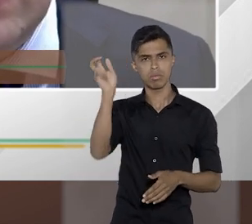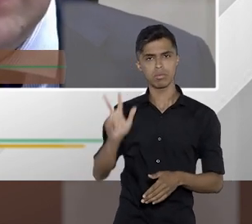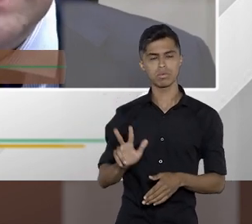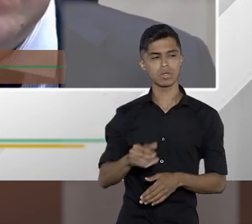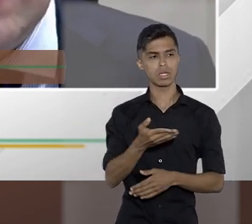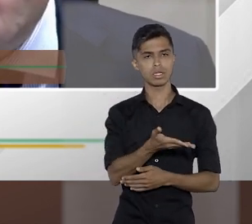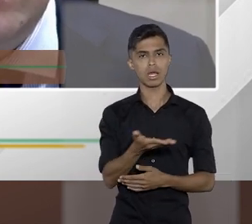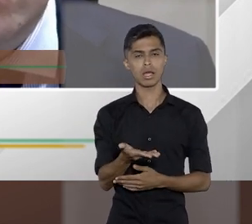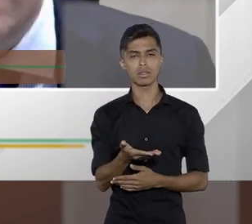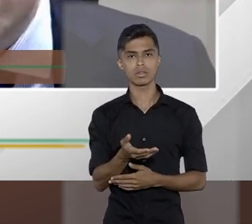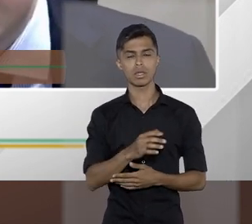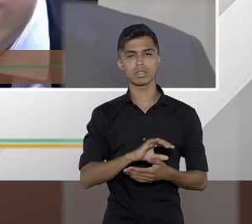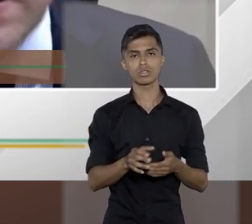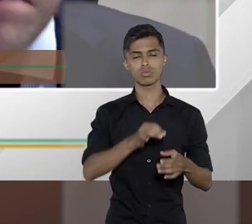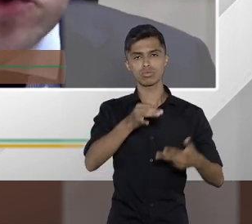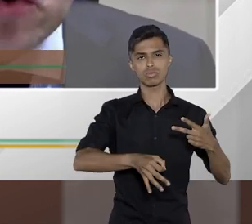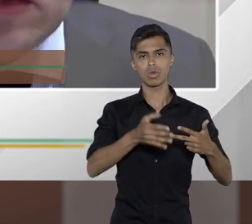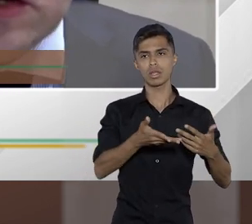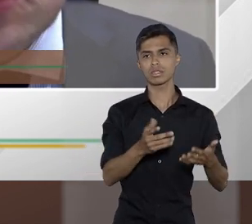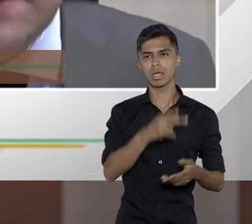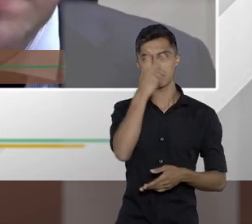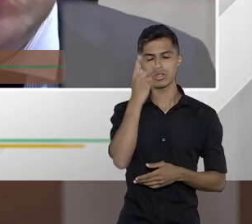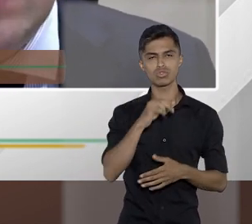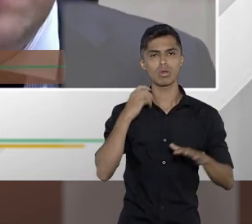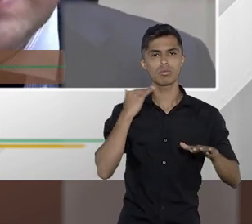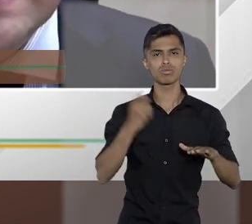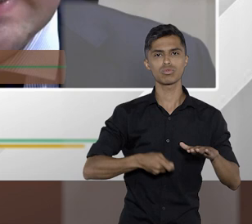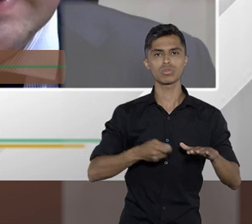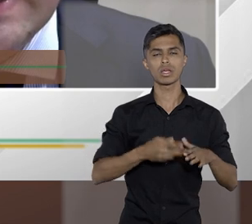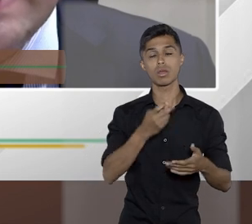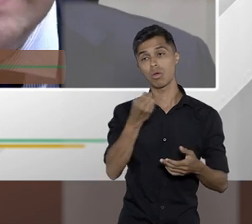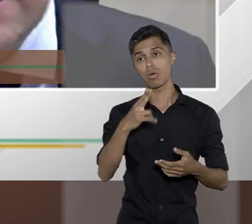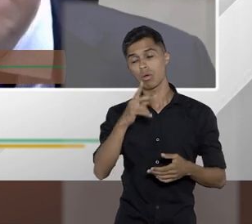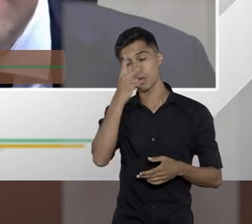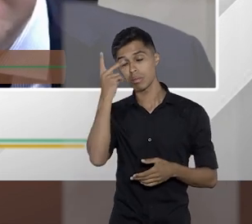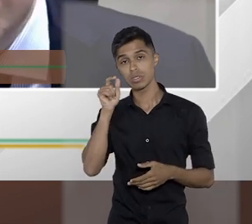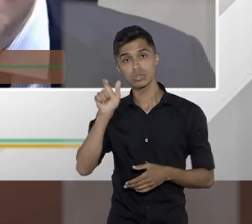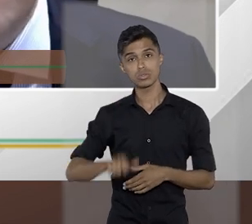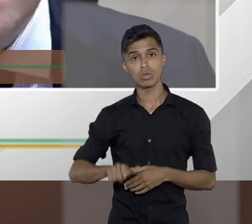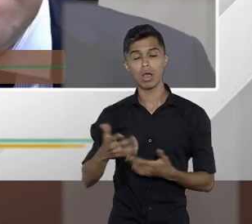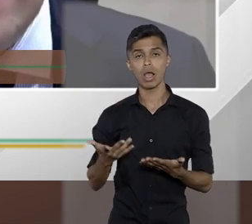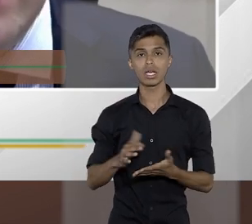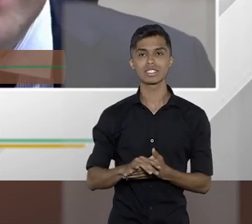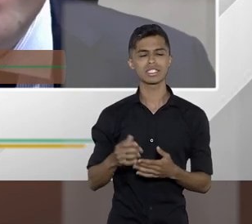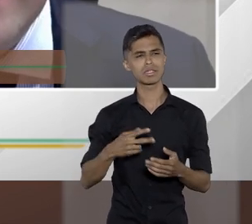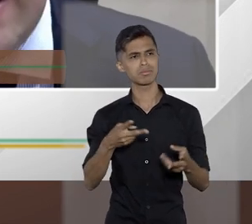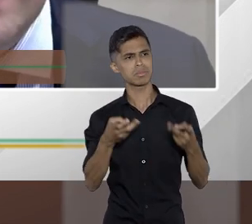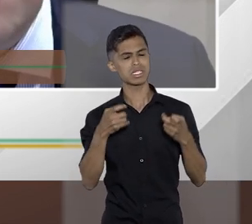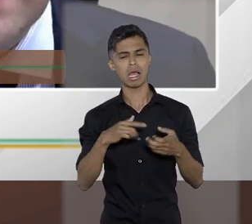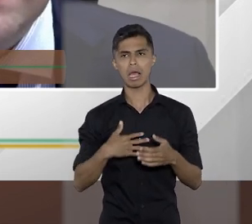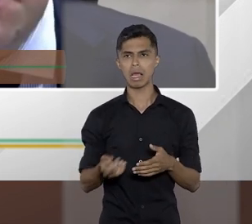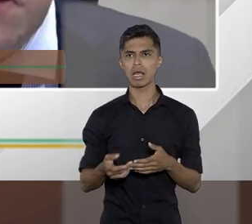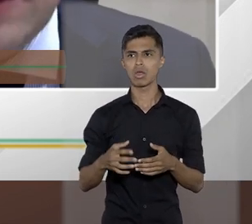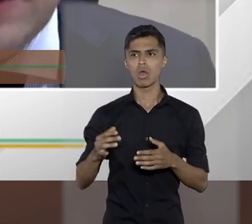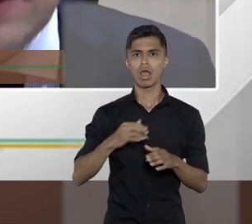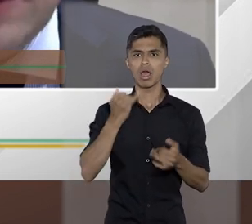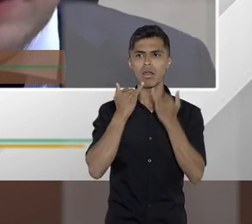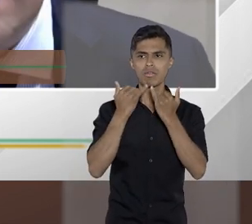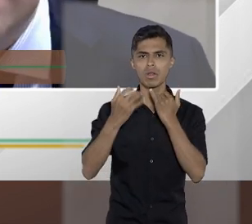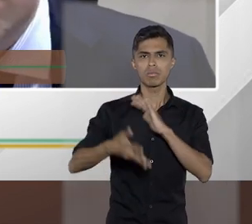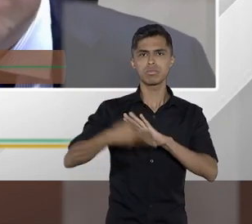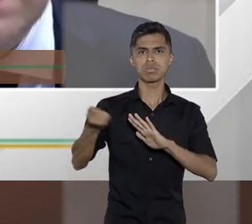do assessoramento jurídico, seja da pessoa jurídica ou da pessoa física, identificando esse vazamento. Aí é uma questão